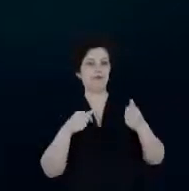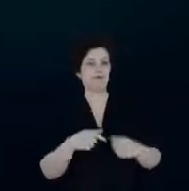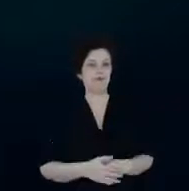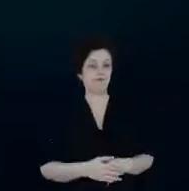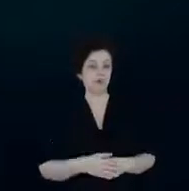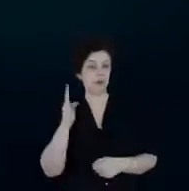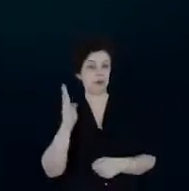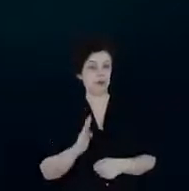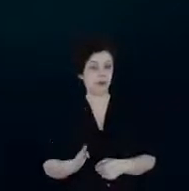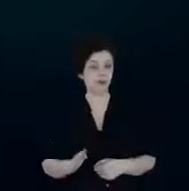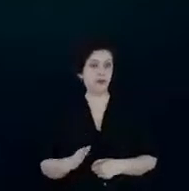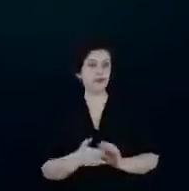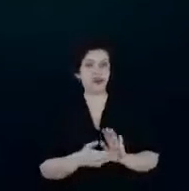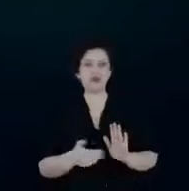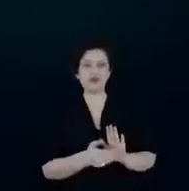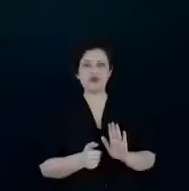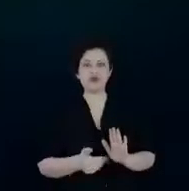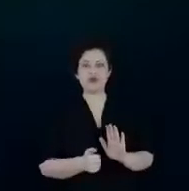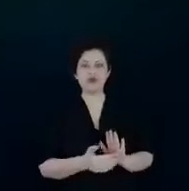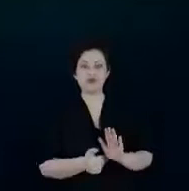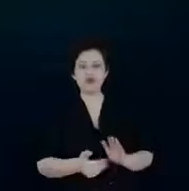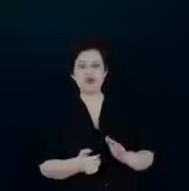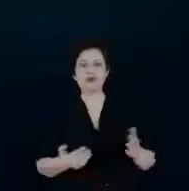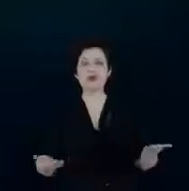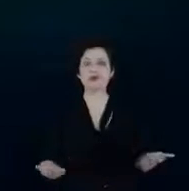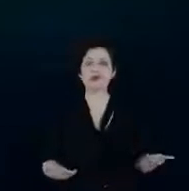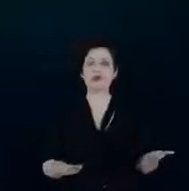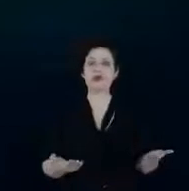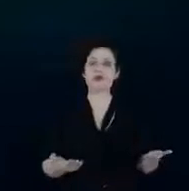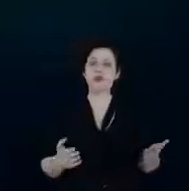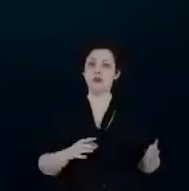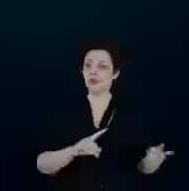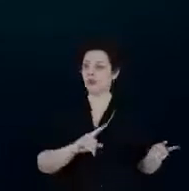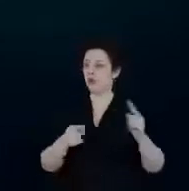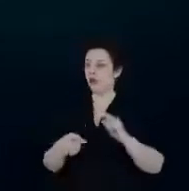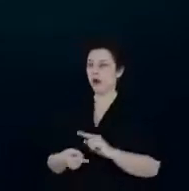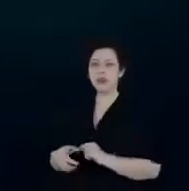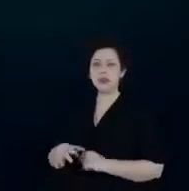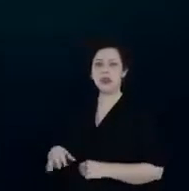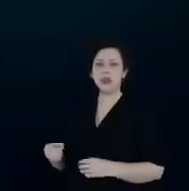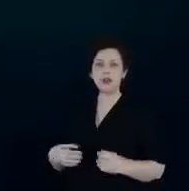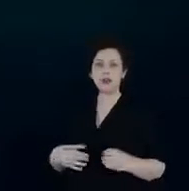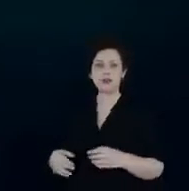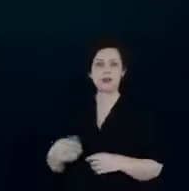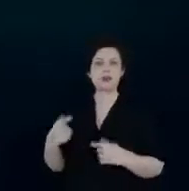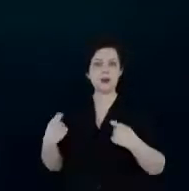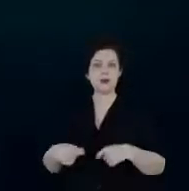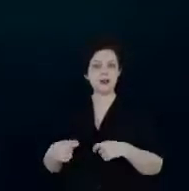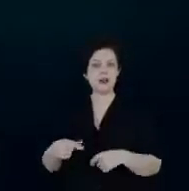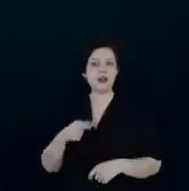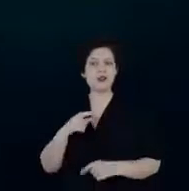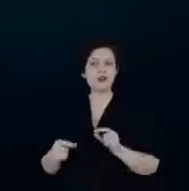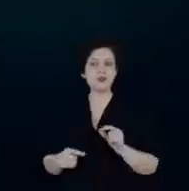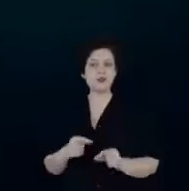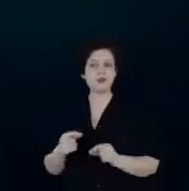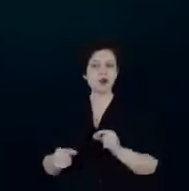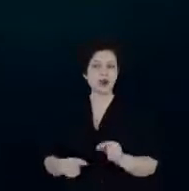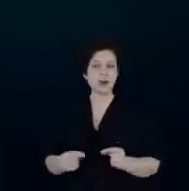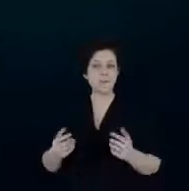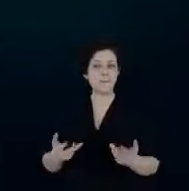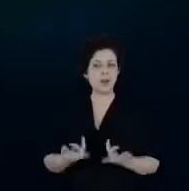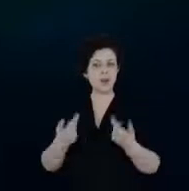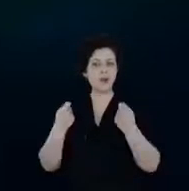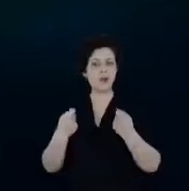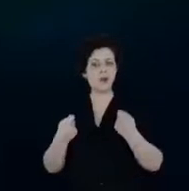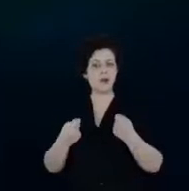Brasil a gente tira verbas e do outro lado na parte de inovação onde nós precisamos de melhorar as